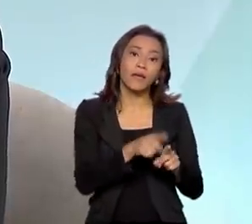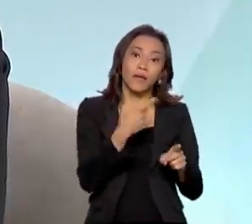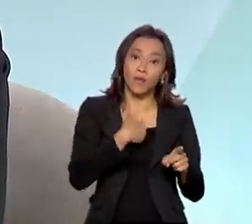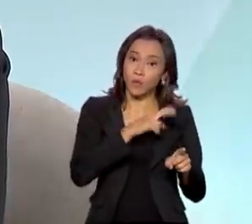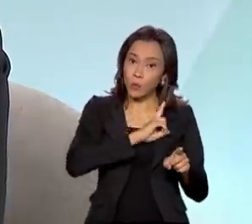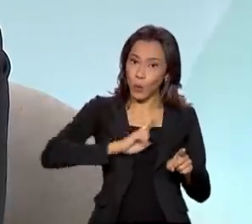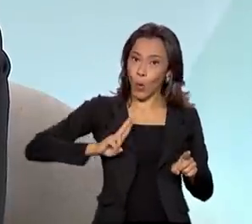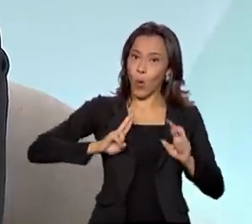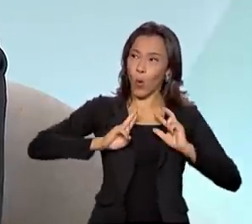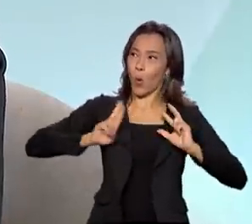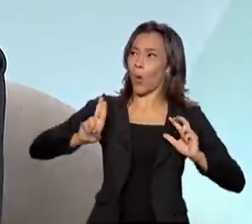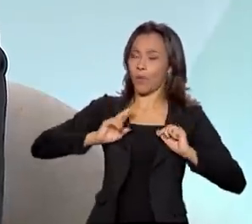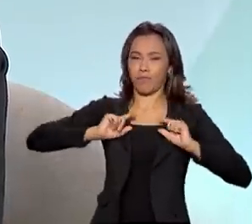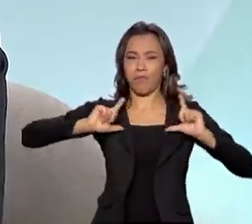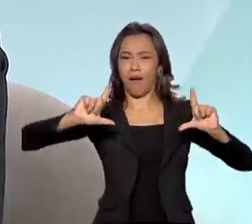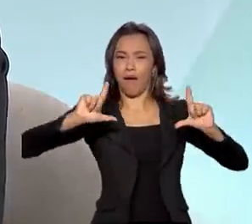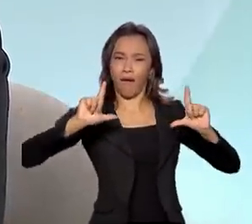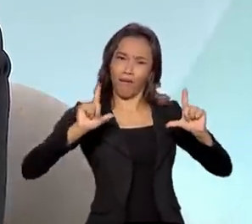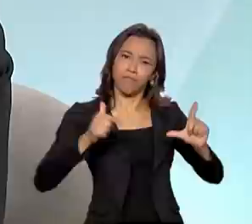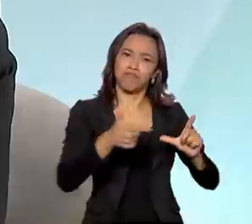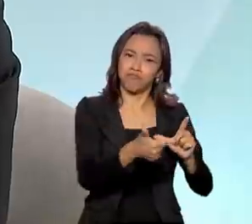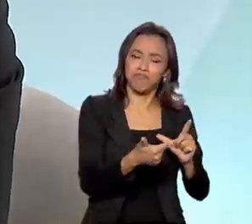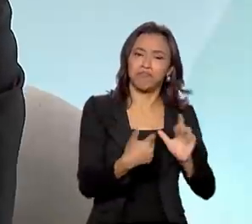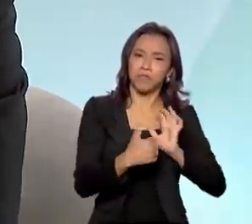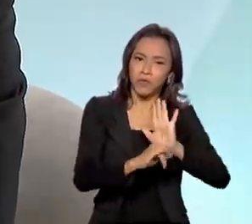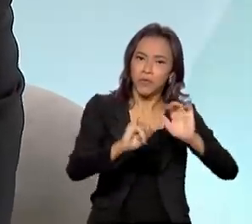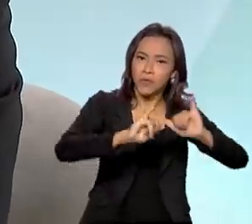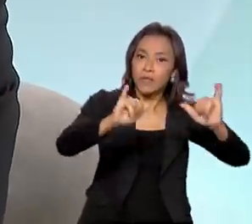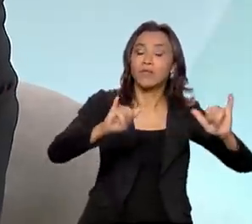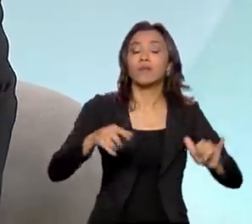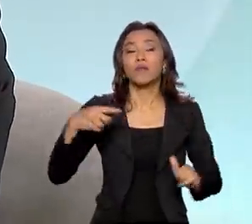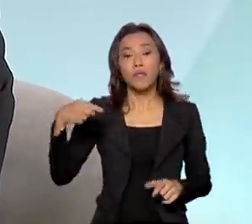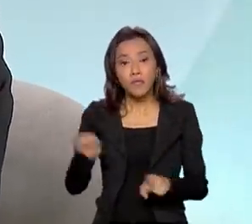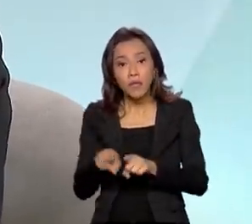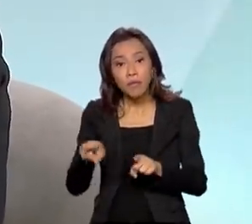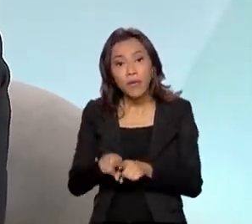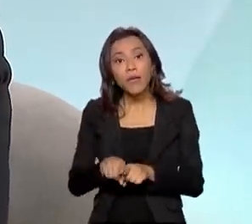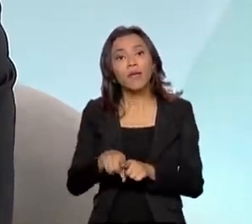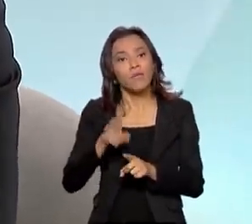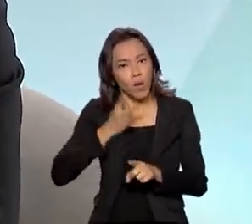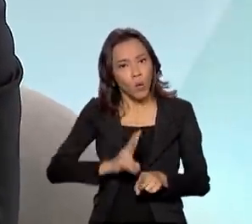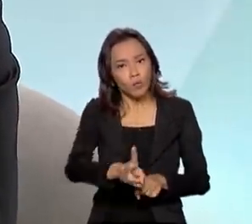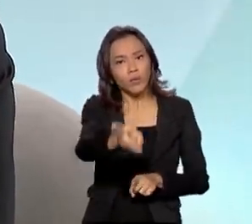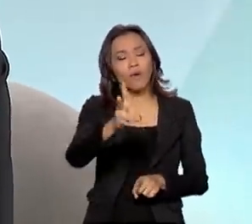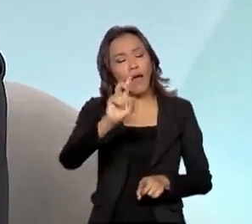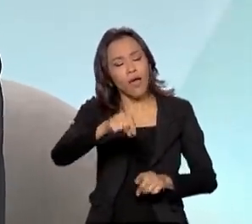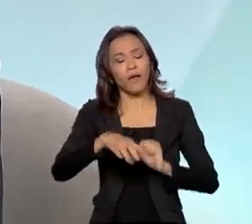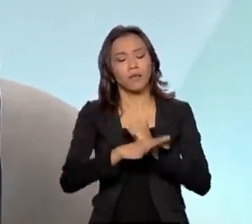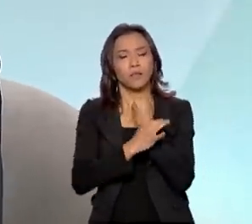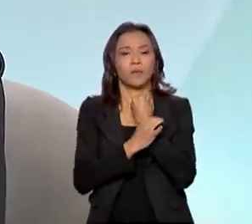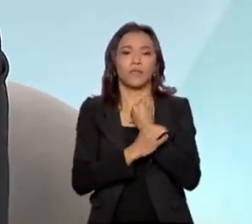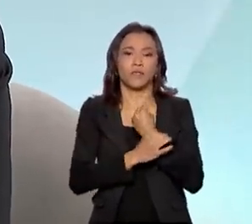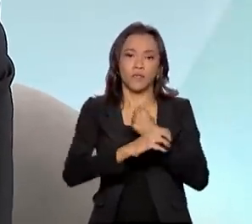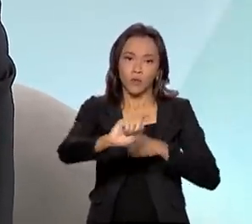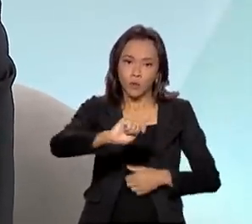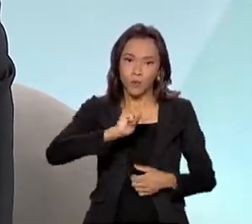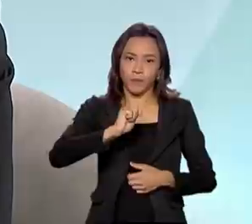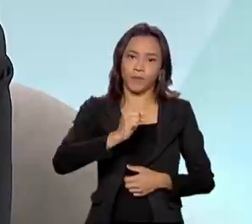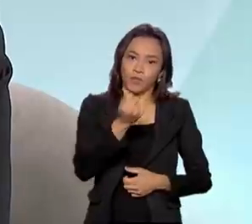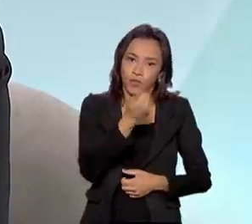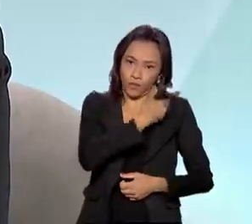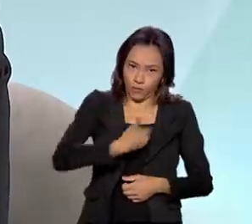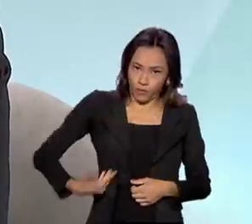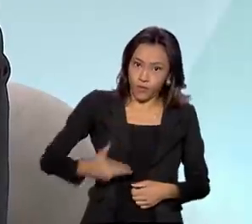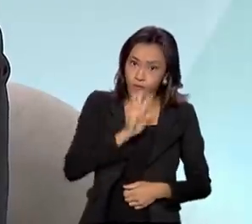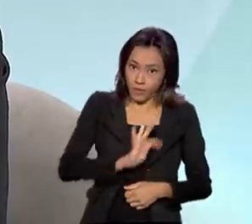tranquilidade para que eles possam superar suas marcas é a garantia da Bolsa Atleta ou da Bolsa Pode. E o